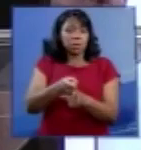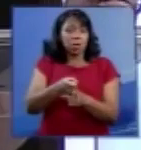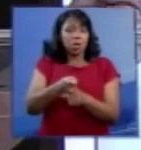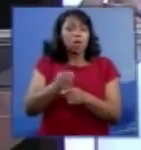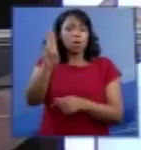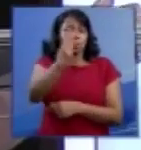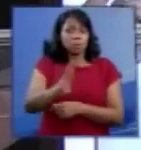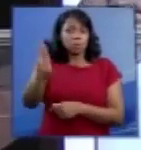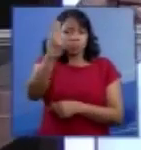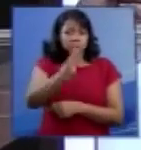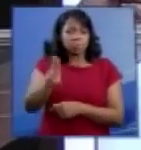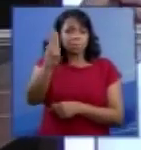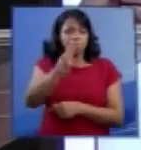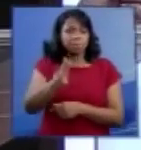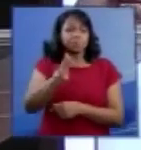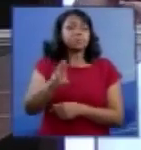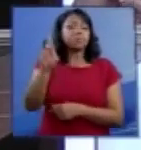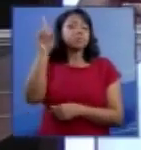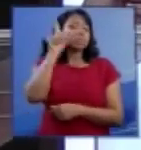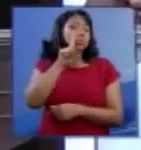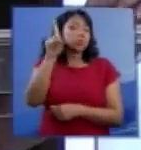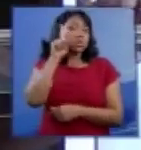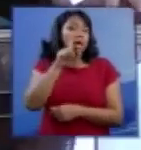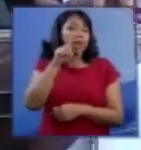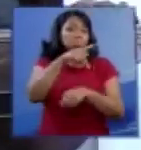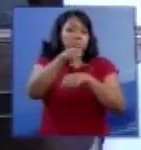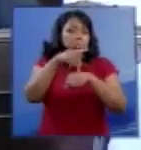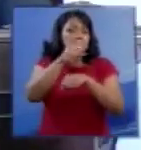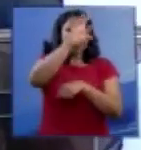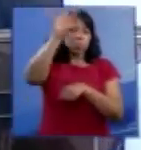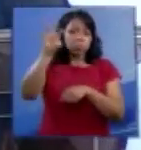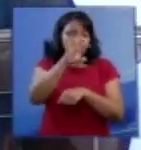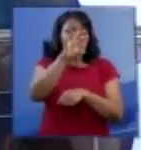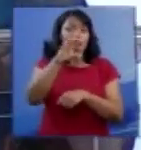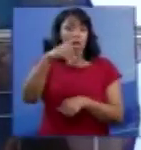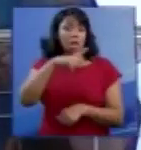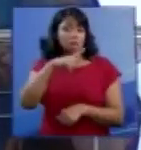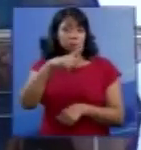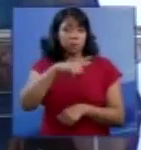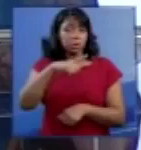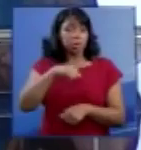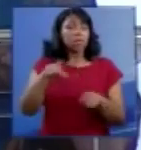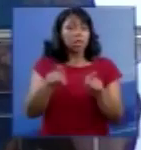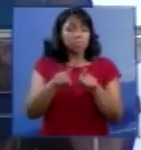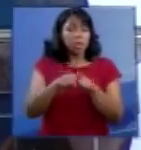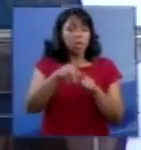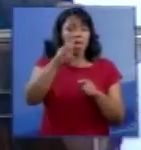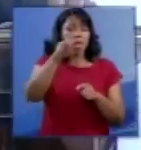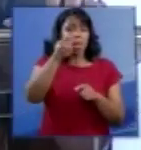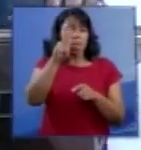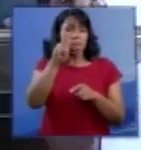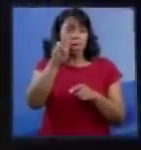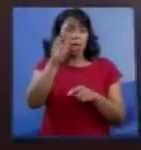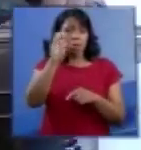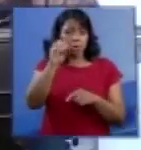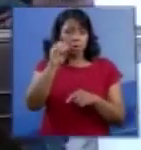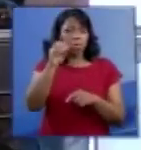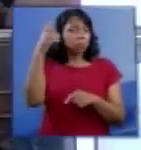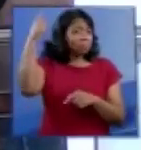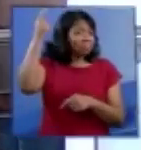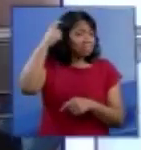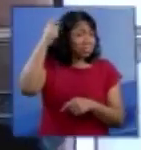Universidade de Maryland, nos Estados Unidos, a existência de neuropeptídeos, que são